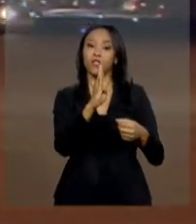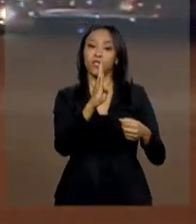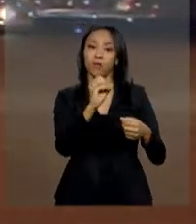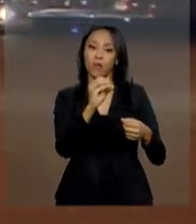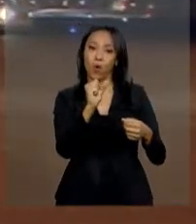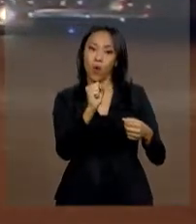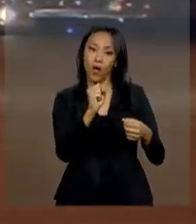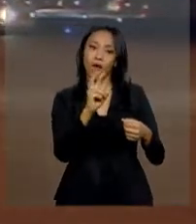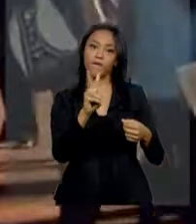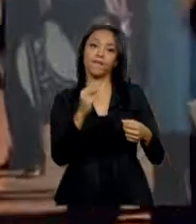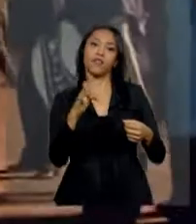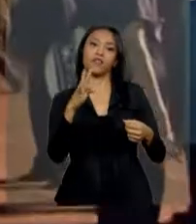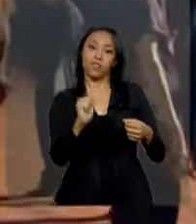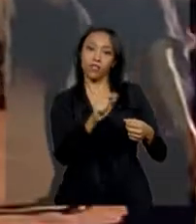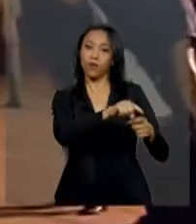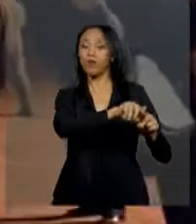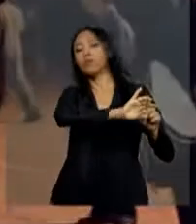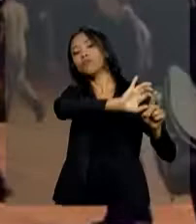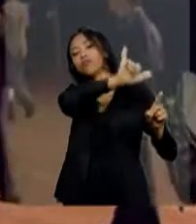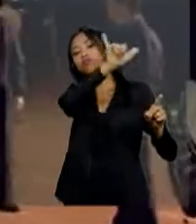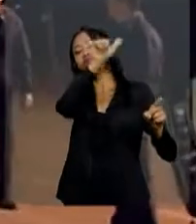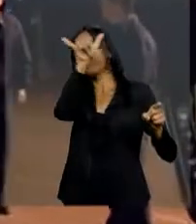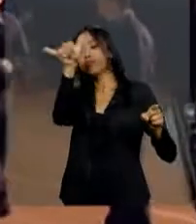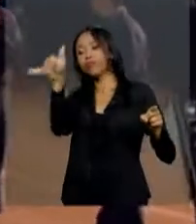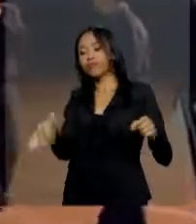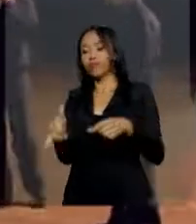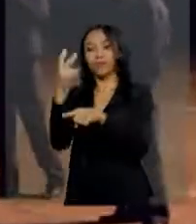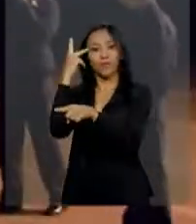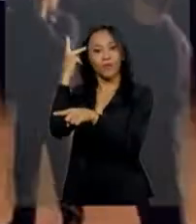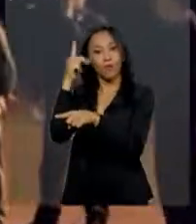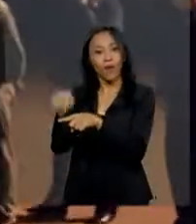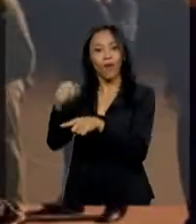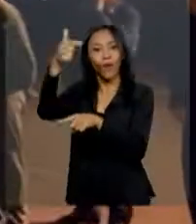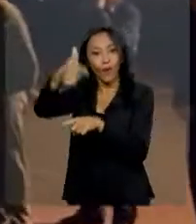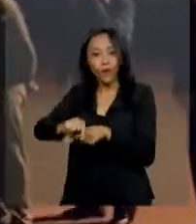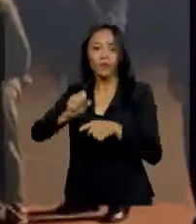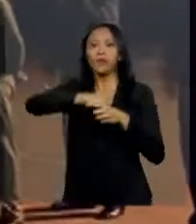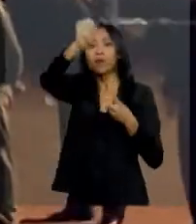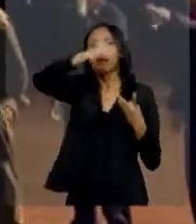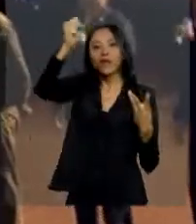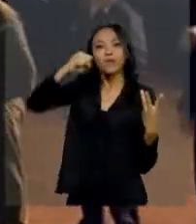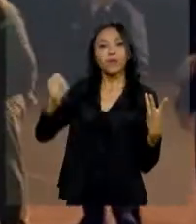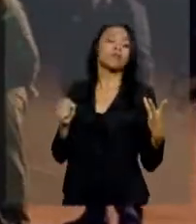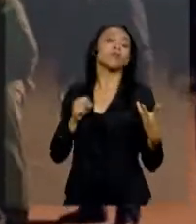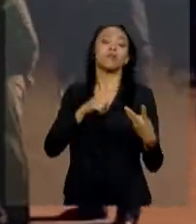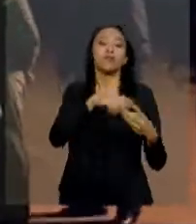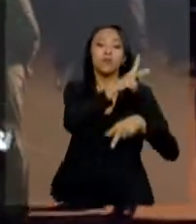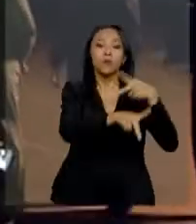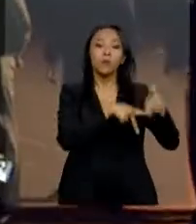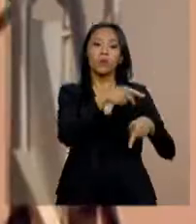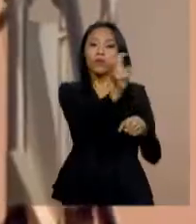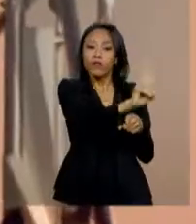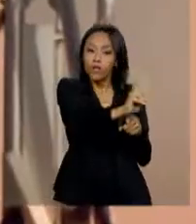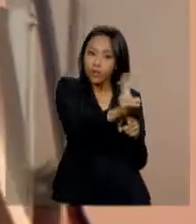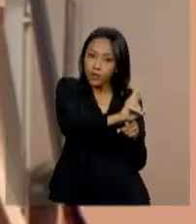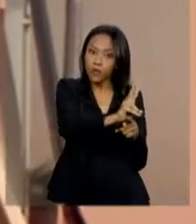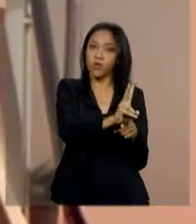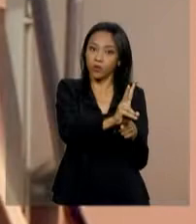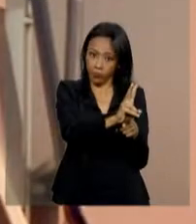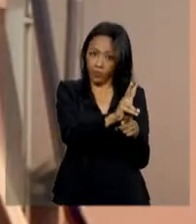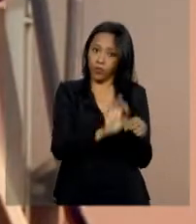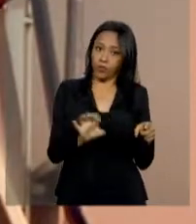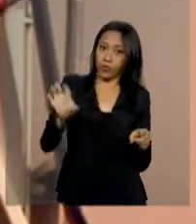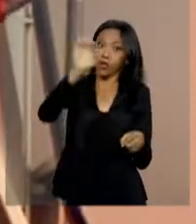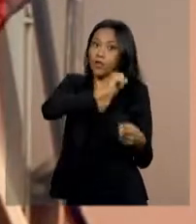embarcaram com destino à capital paulista em mais um voo de interiorização dos imigrantes venezuelanos, que